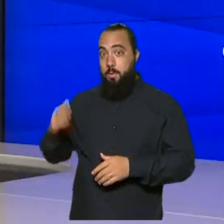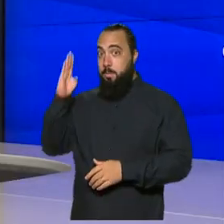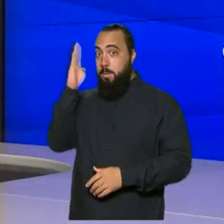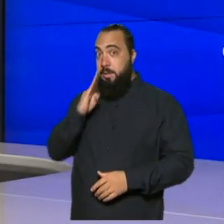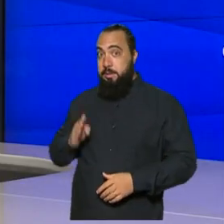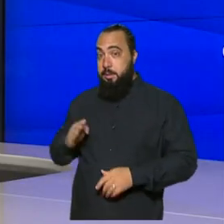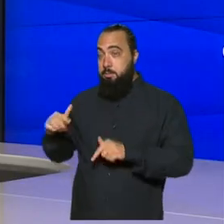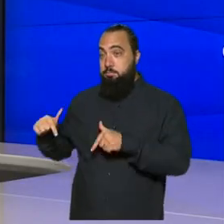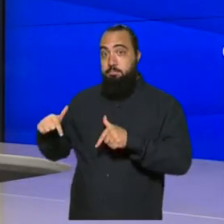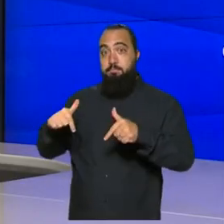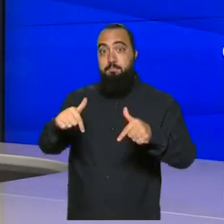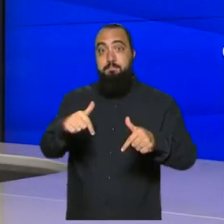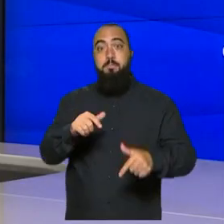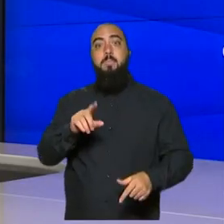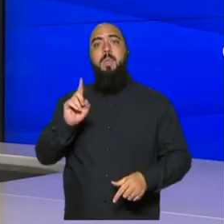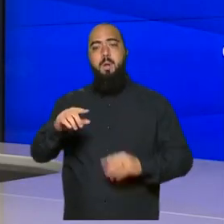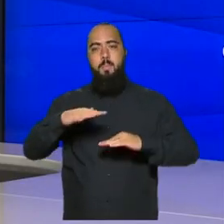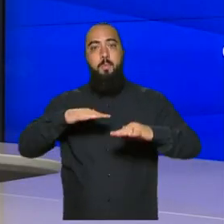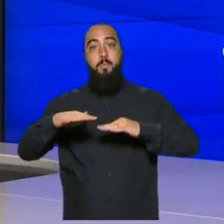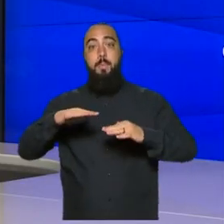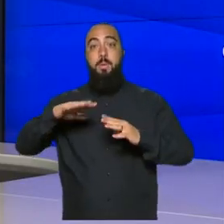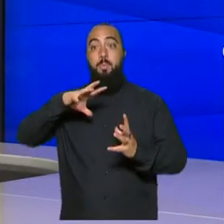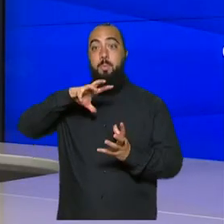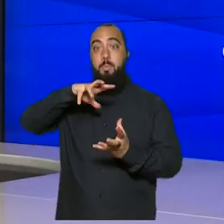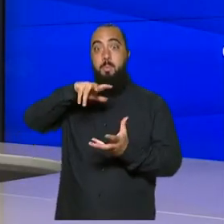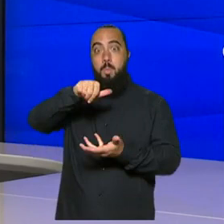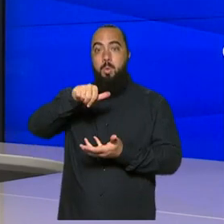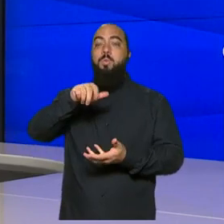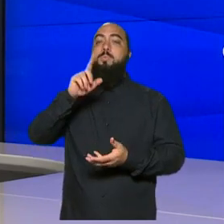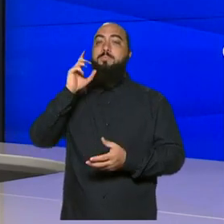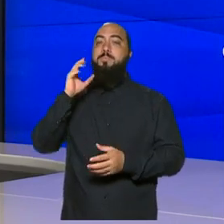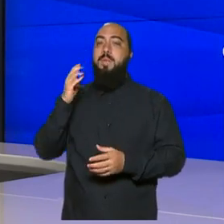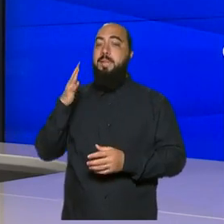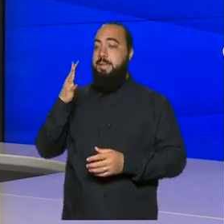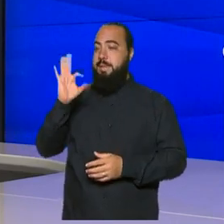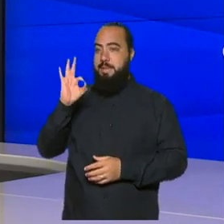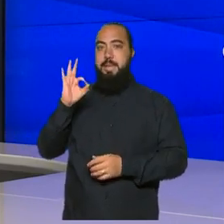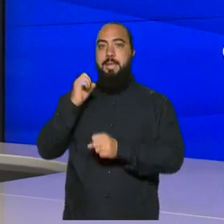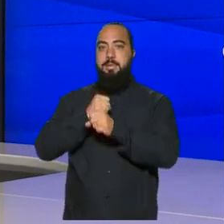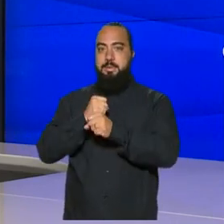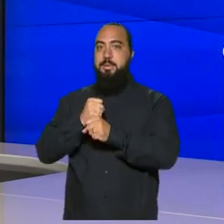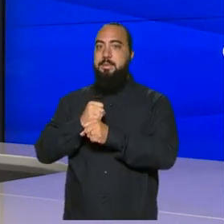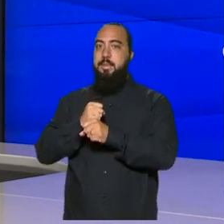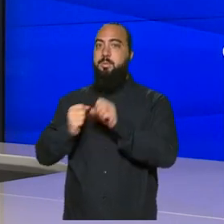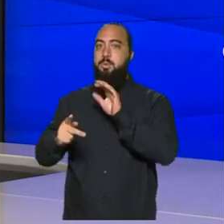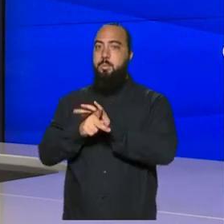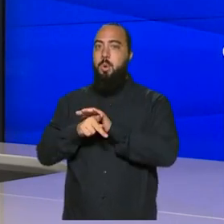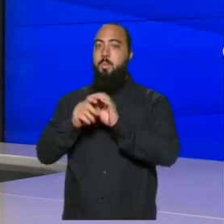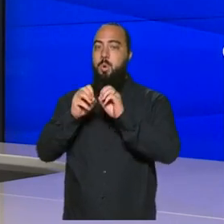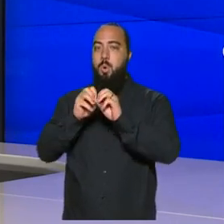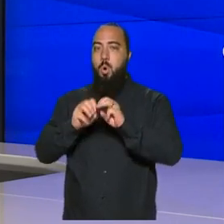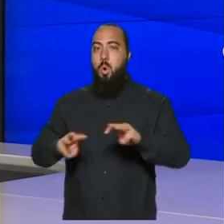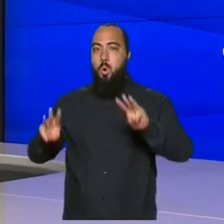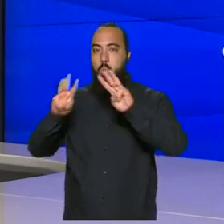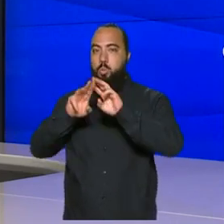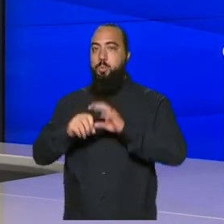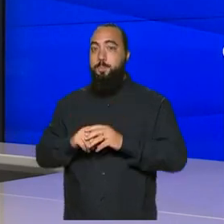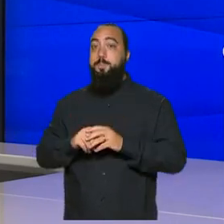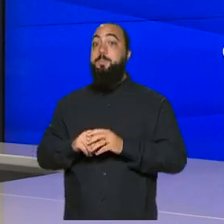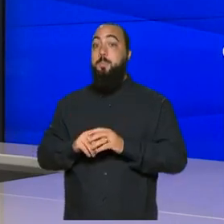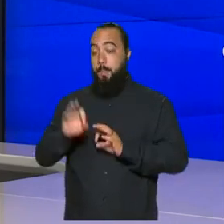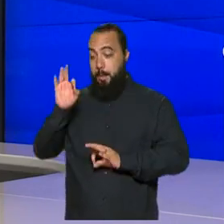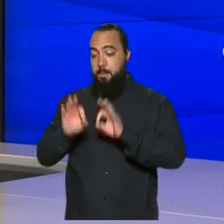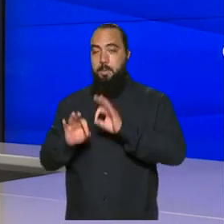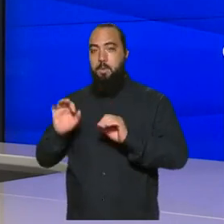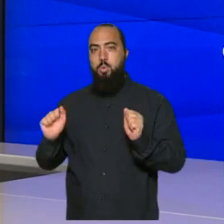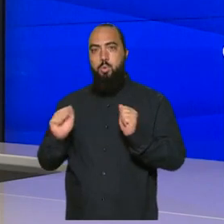resposta ao movimento internacional que instituiu a década da ciência oceânica das Nações Unidas. Então o plano ele traz um